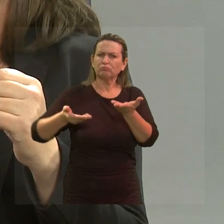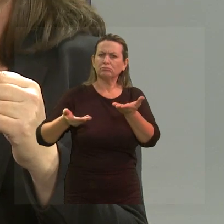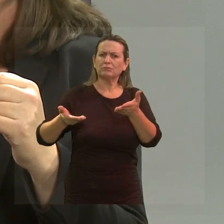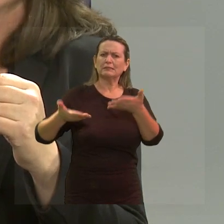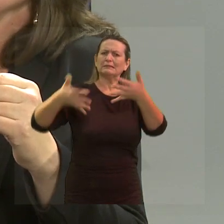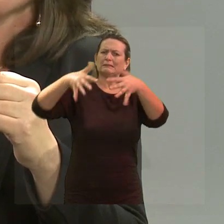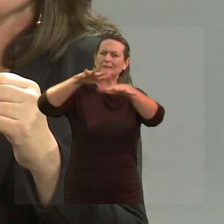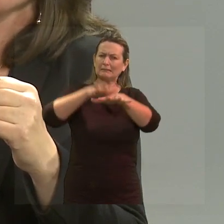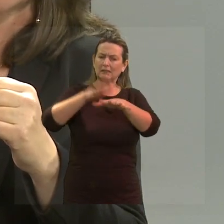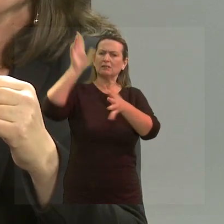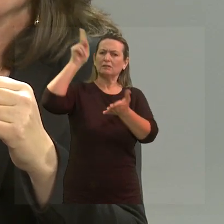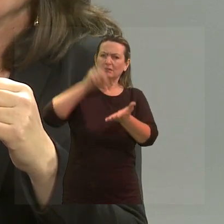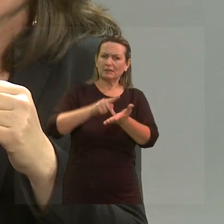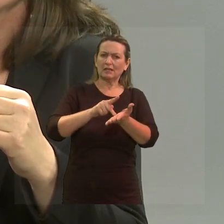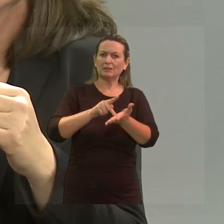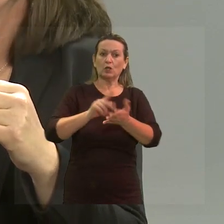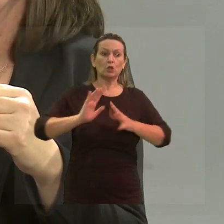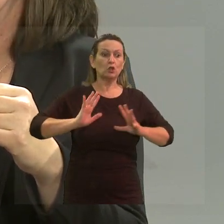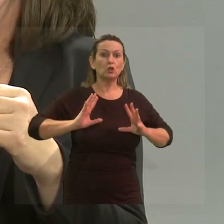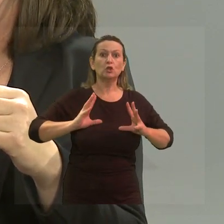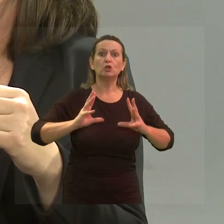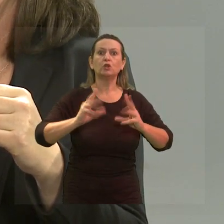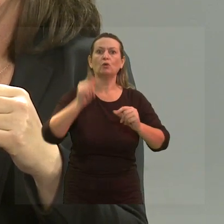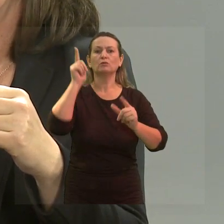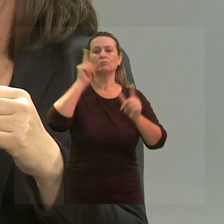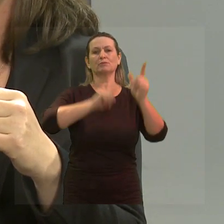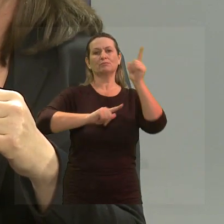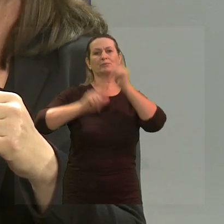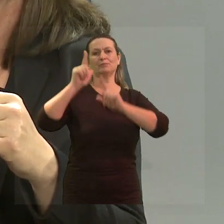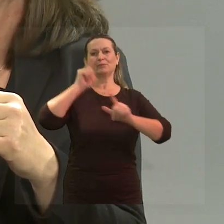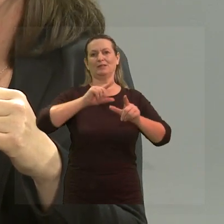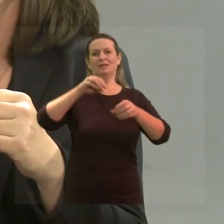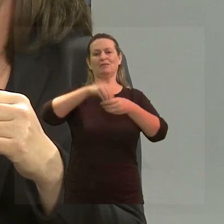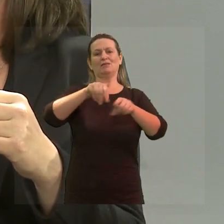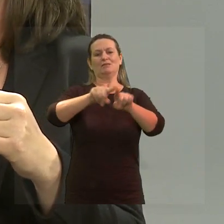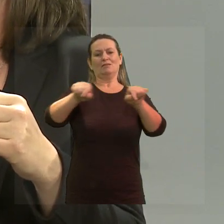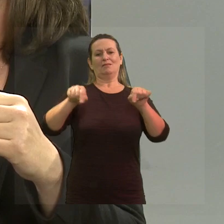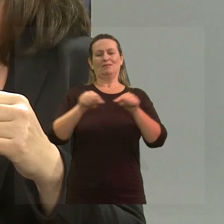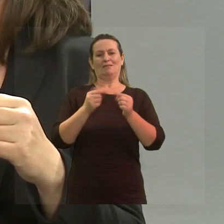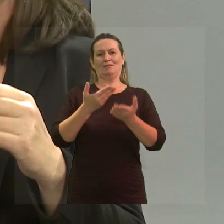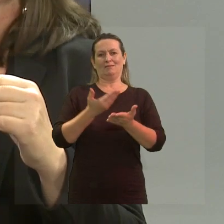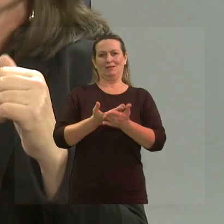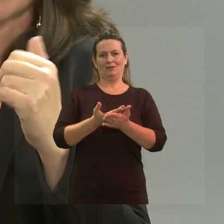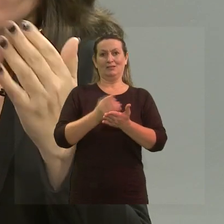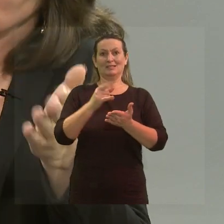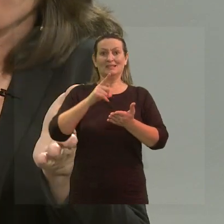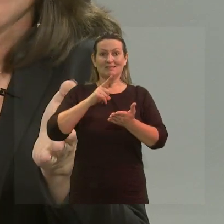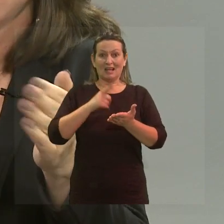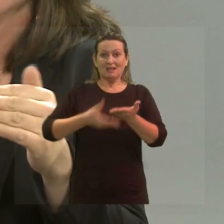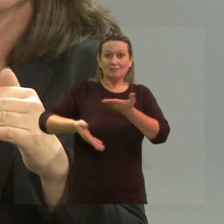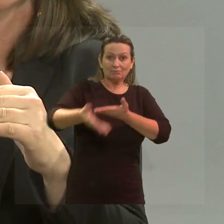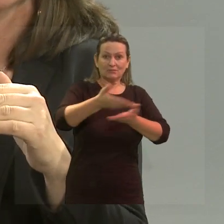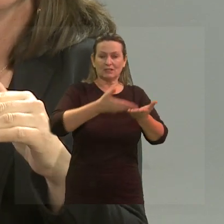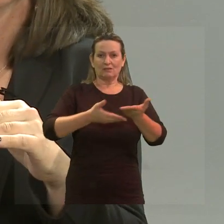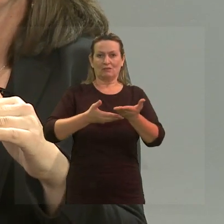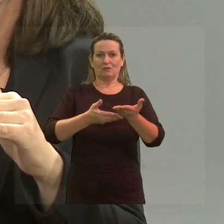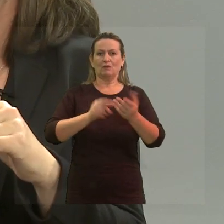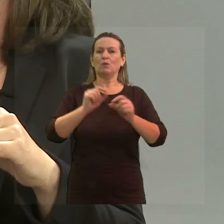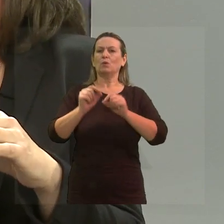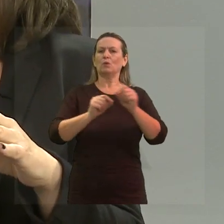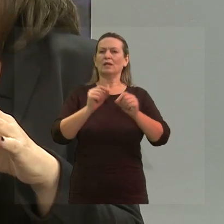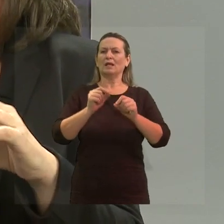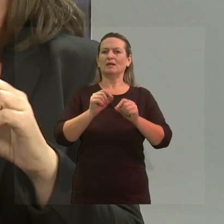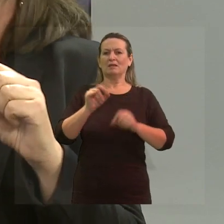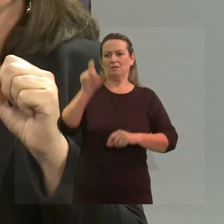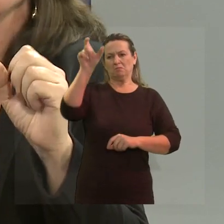ela acaba contribuindo para todos os sujeitos, né, para todos os alunos em sala de aula. O que vai contra esse pensamento é que,